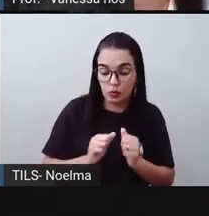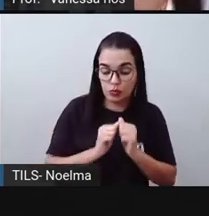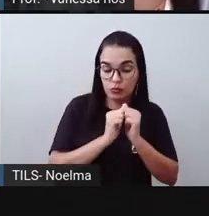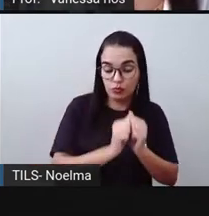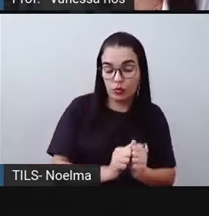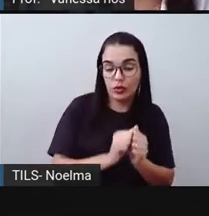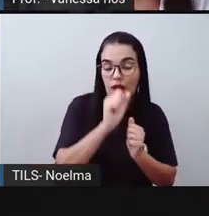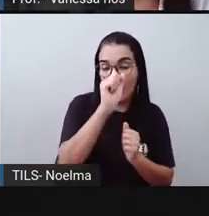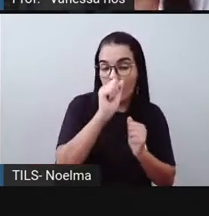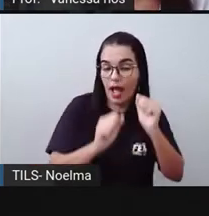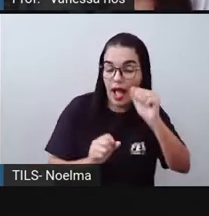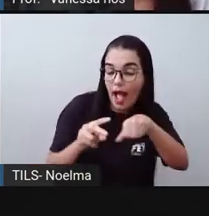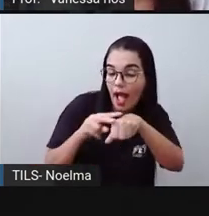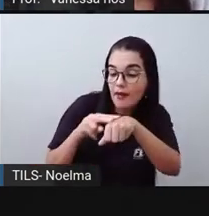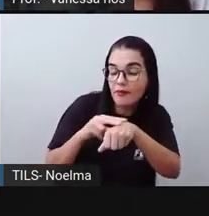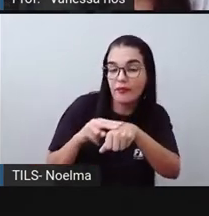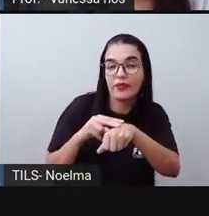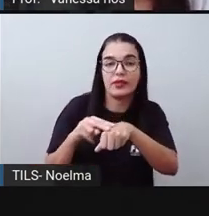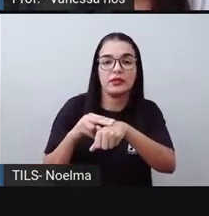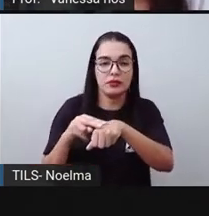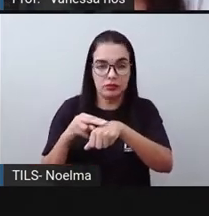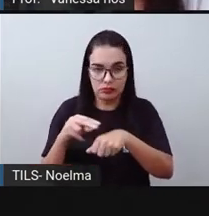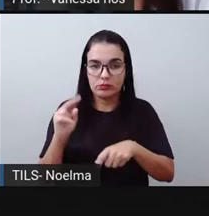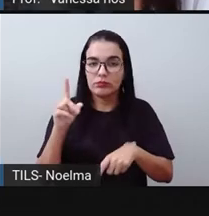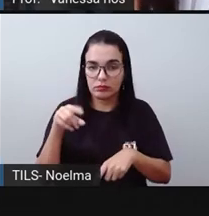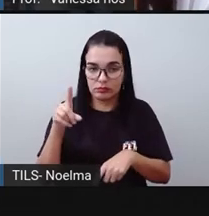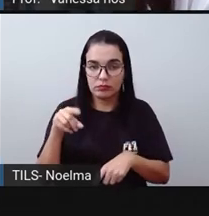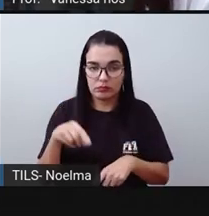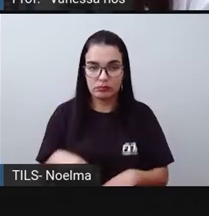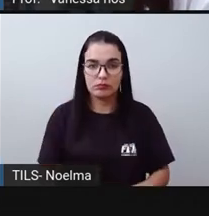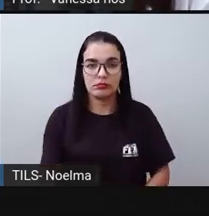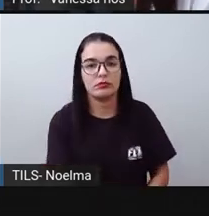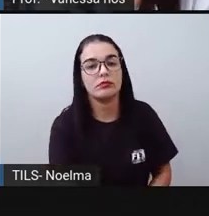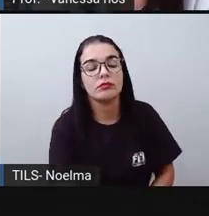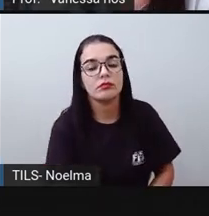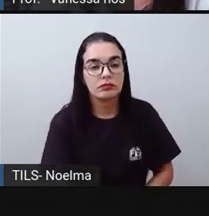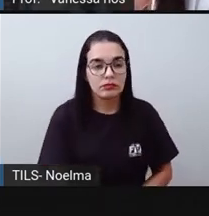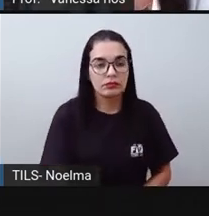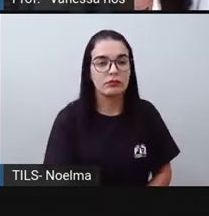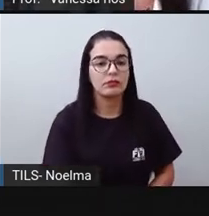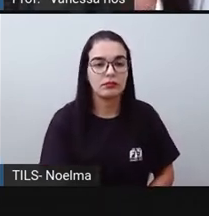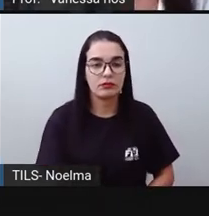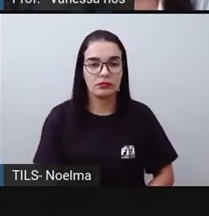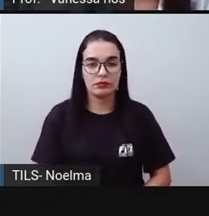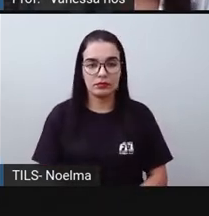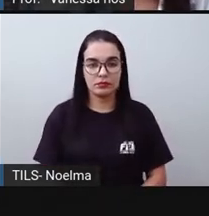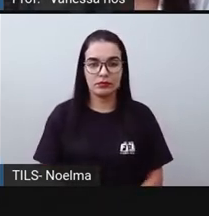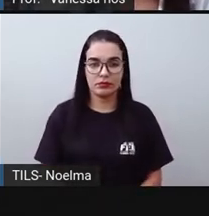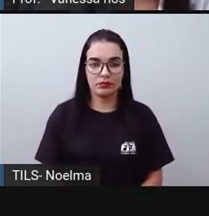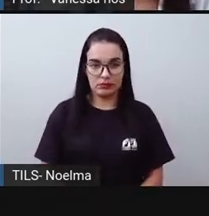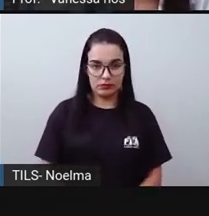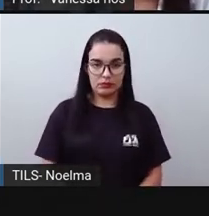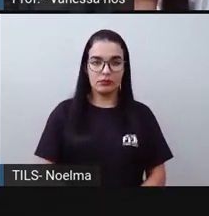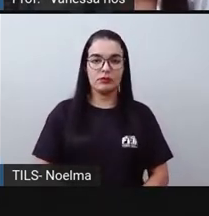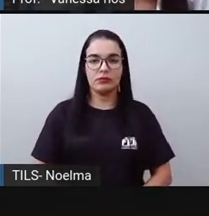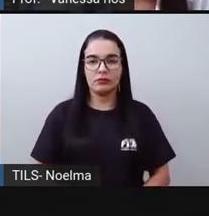quantidade de bolas azuis com a quantidade de bolas verdes.